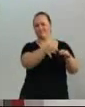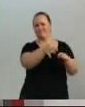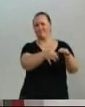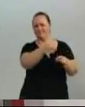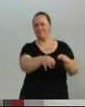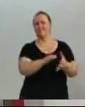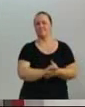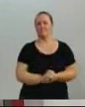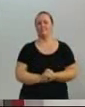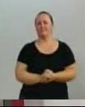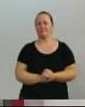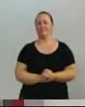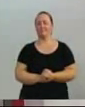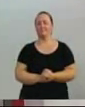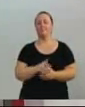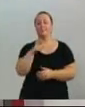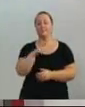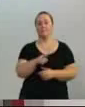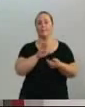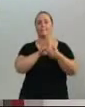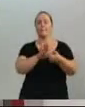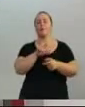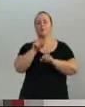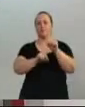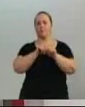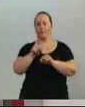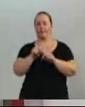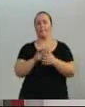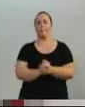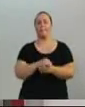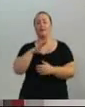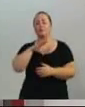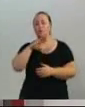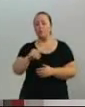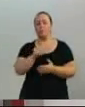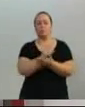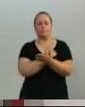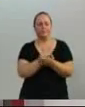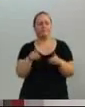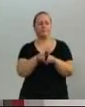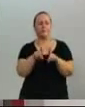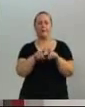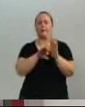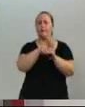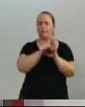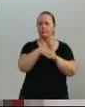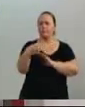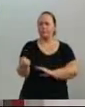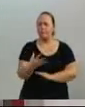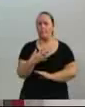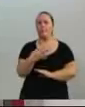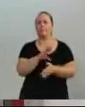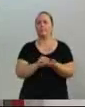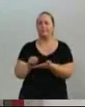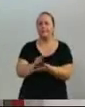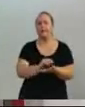esse sistema representa a integração de todos os aplicativos já instituídos pelo Tribunal, também introduzem novos conceitos, como a consolidação de dados. Enfim,